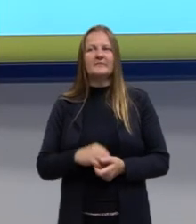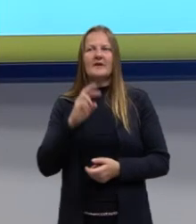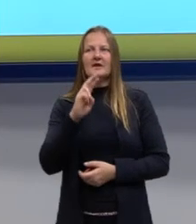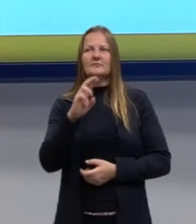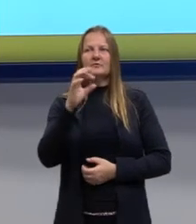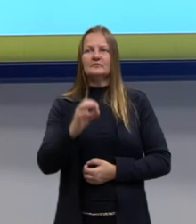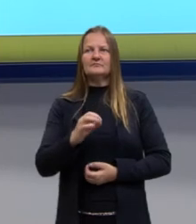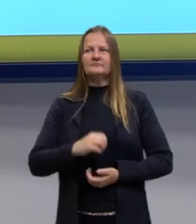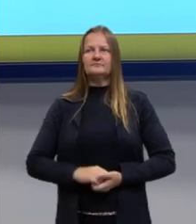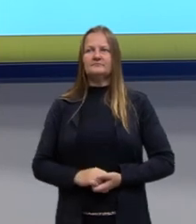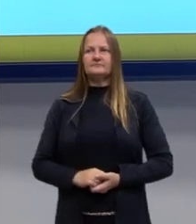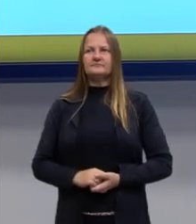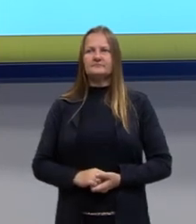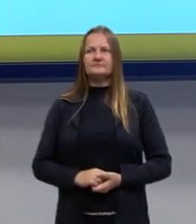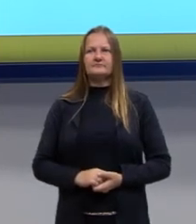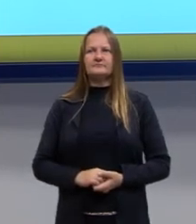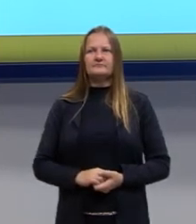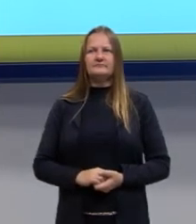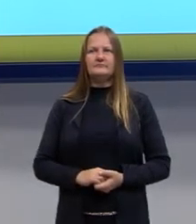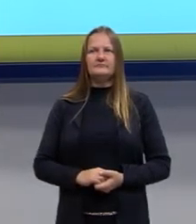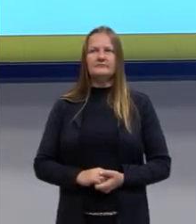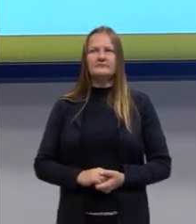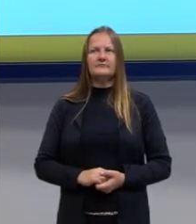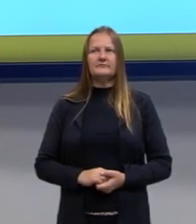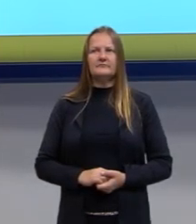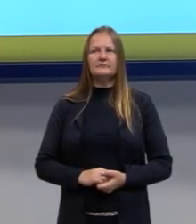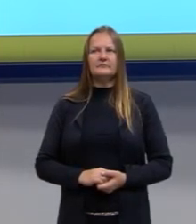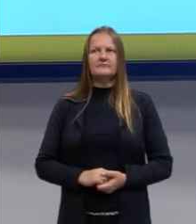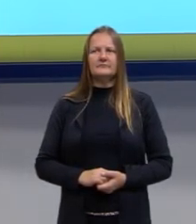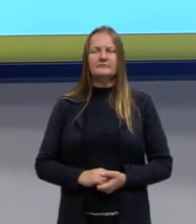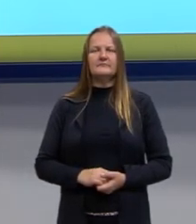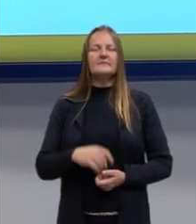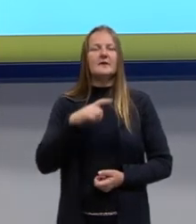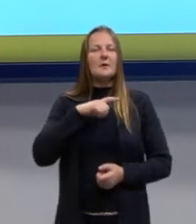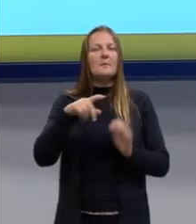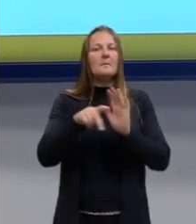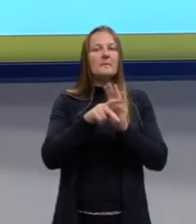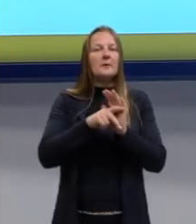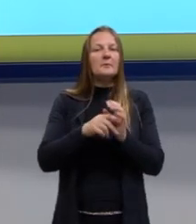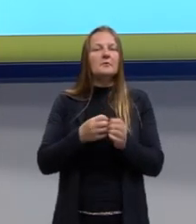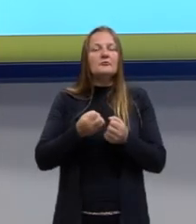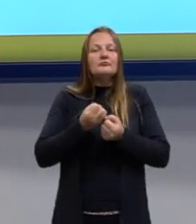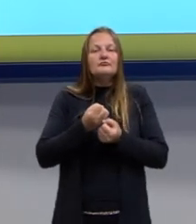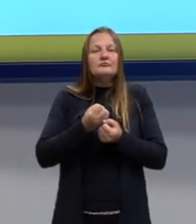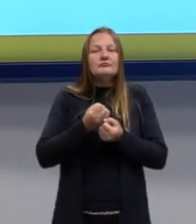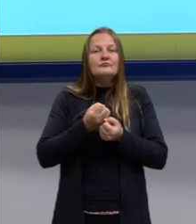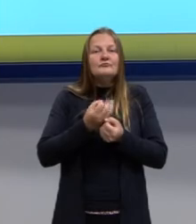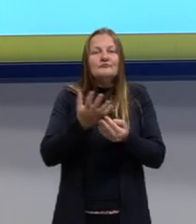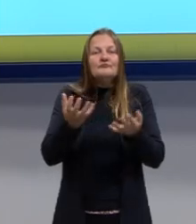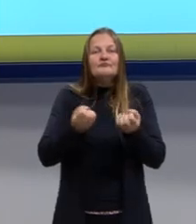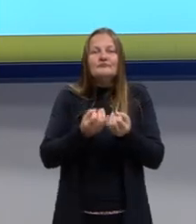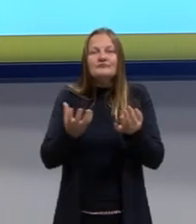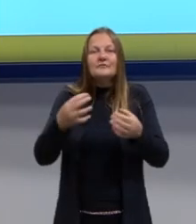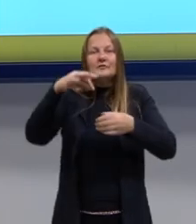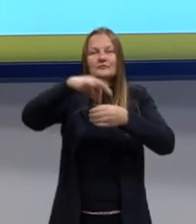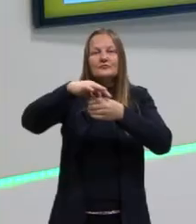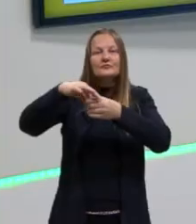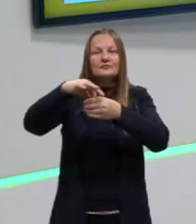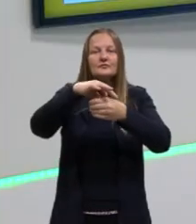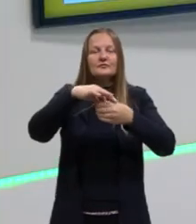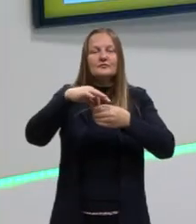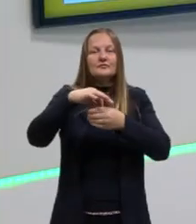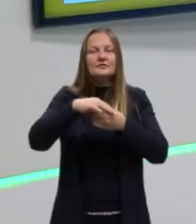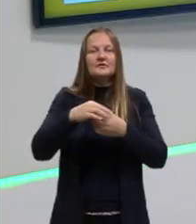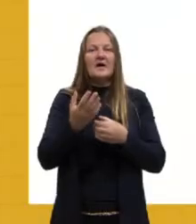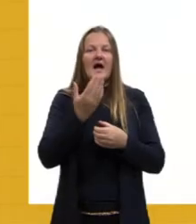a questão correta, são fatores de disseminação das sementes que estão diretamente relacionadas,